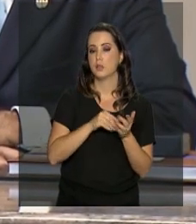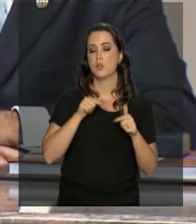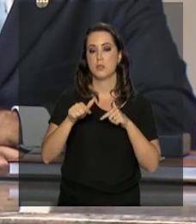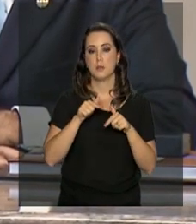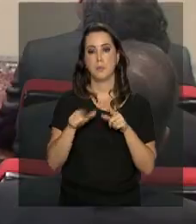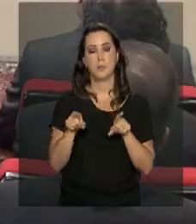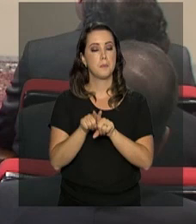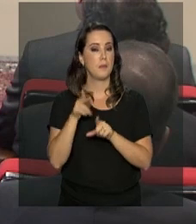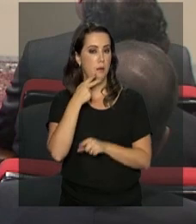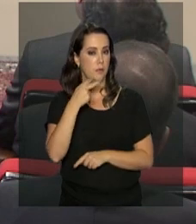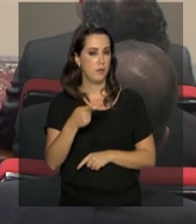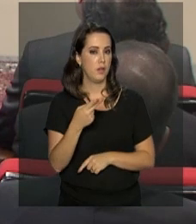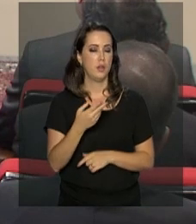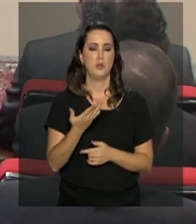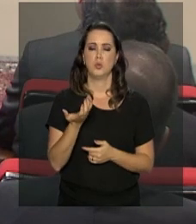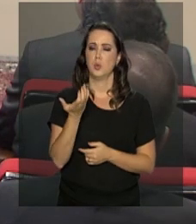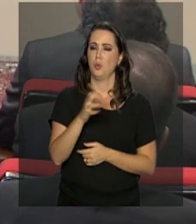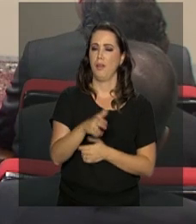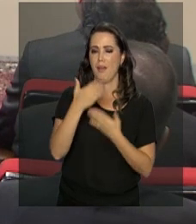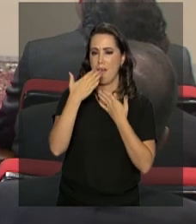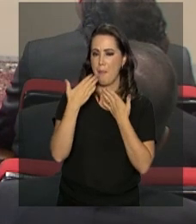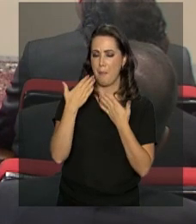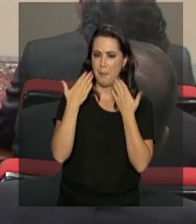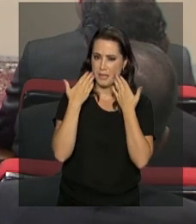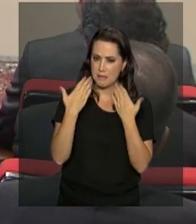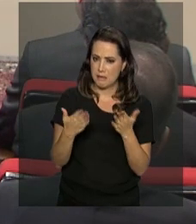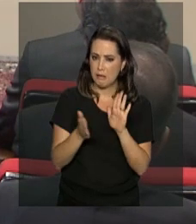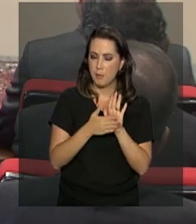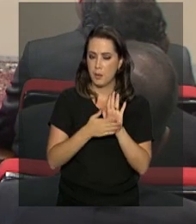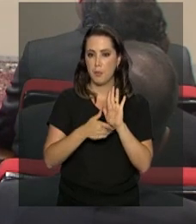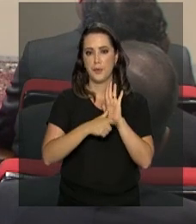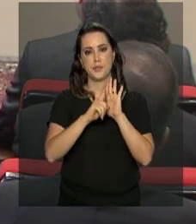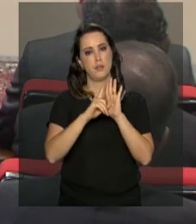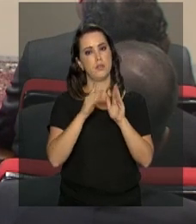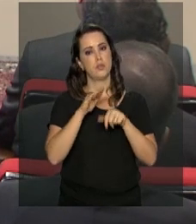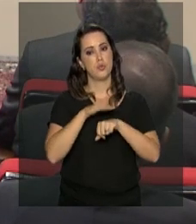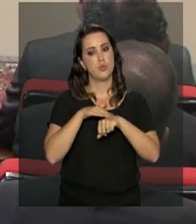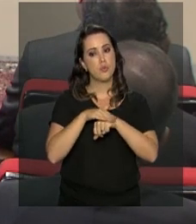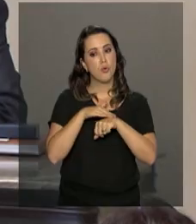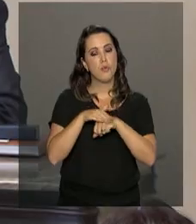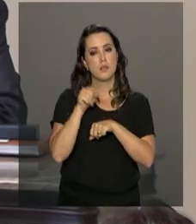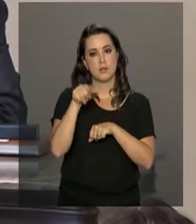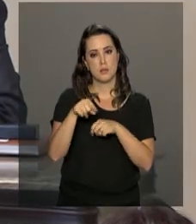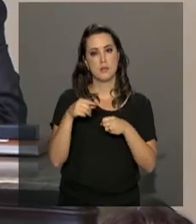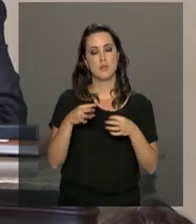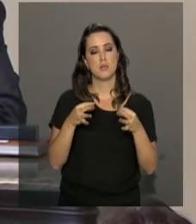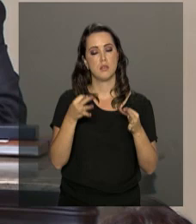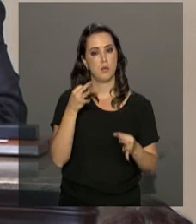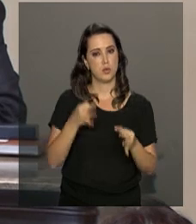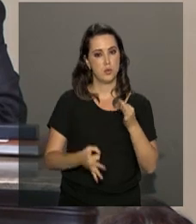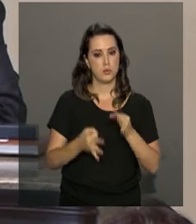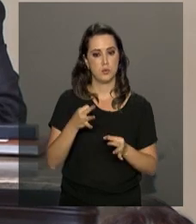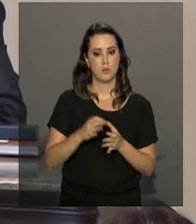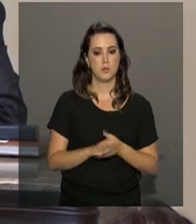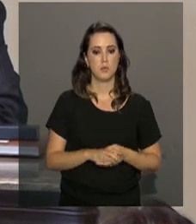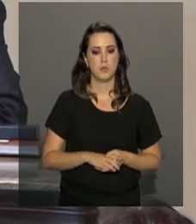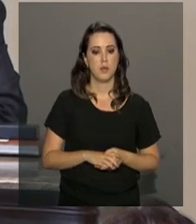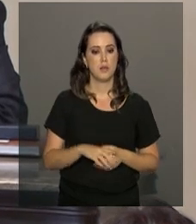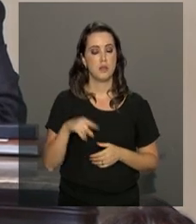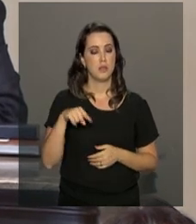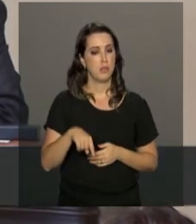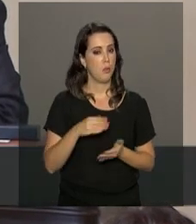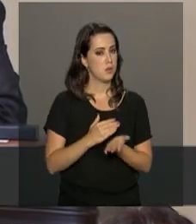afirmou ainda que não pretende apresentar propostas para a área sem antes consultar o tribunal. Não é a partir do ano que vem, aprende de agora,